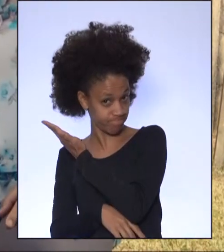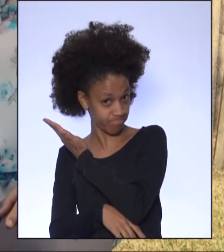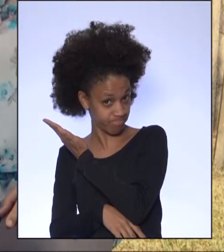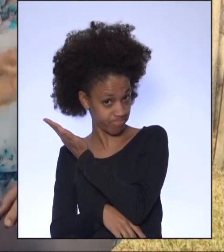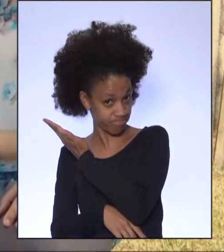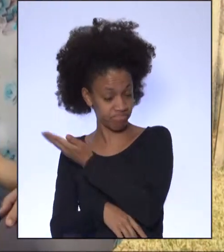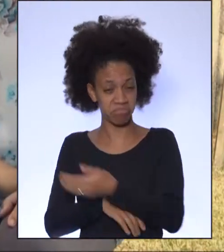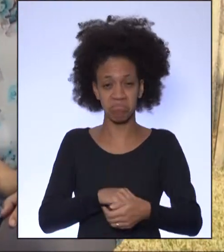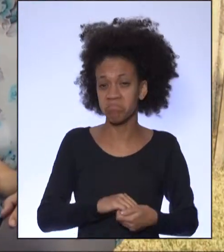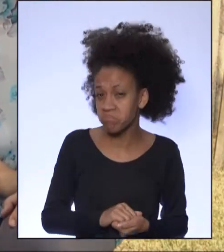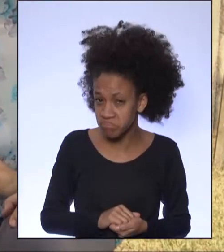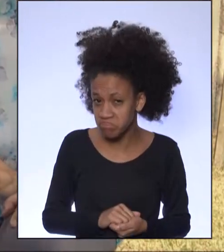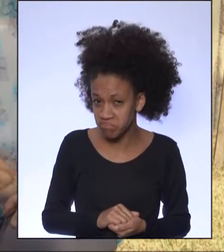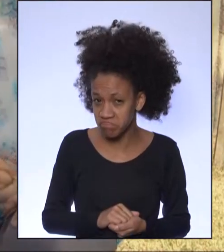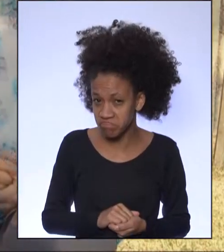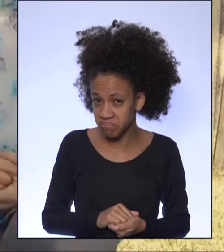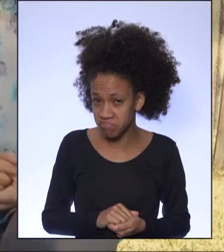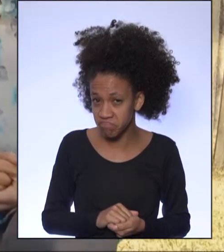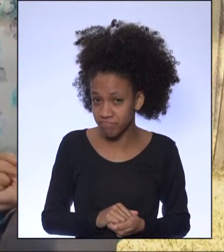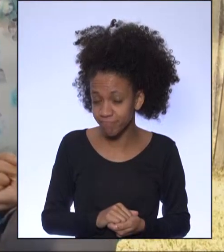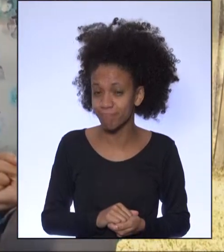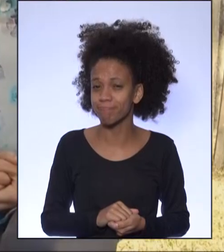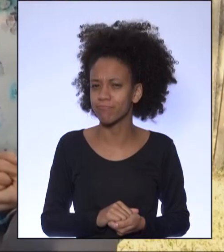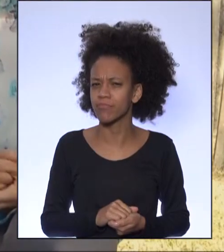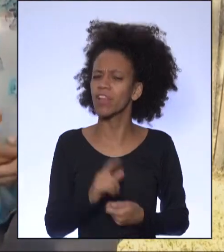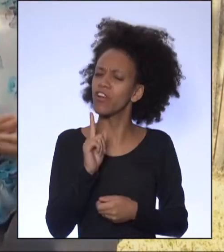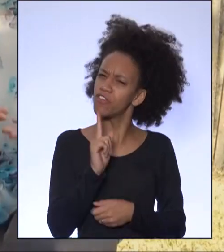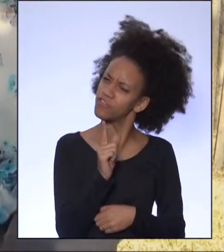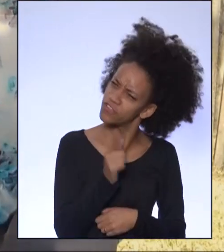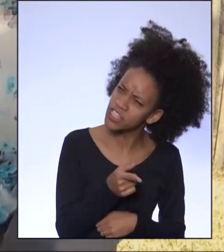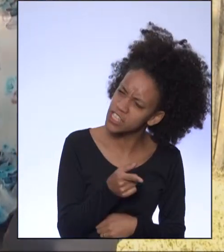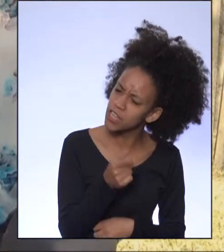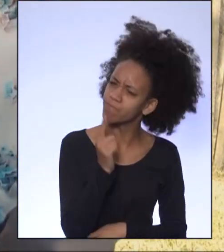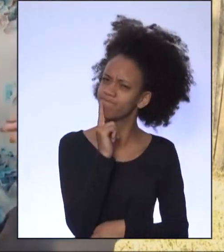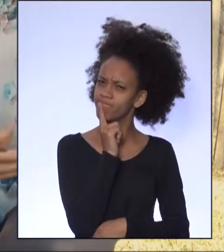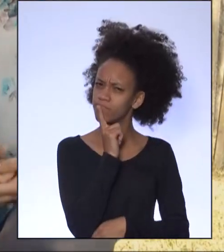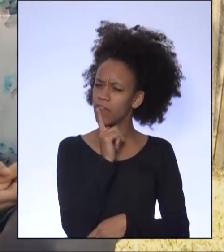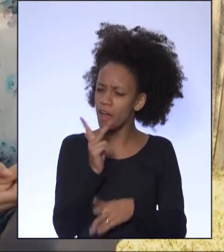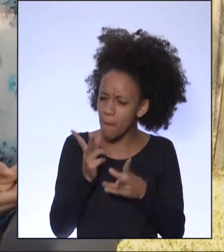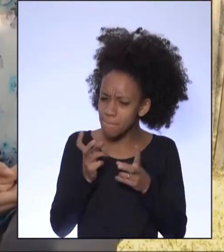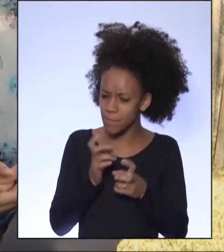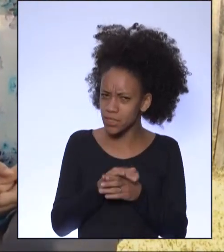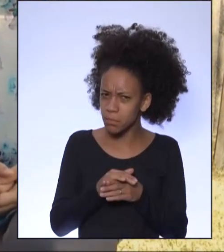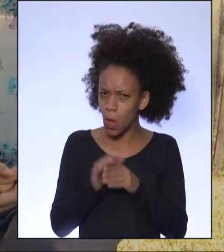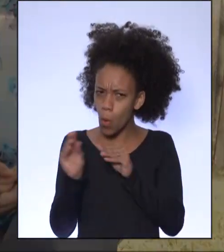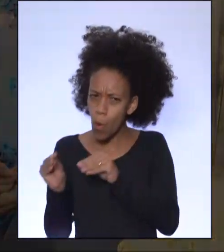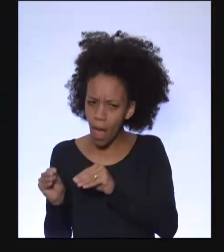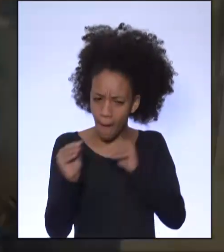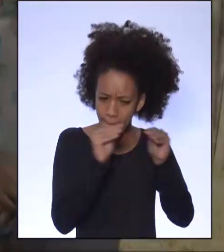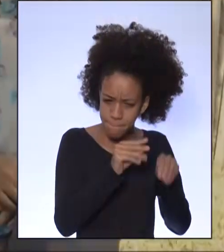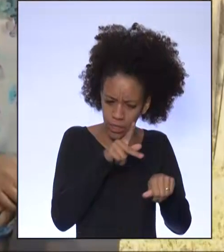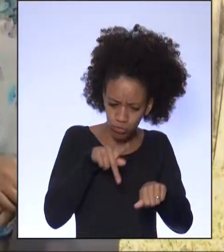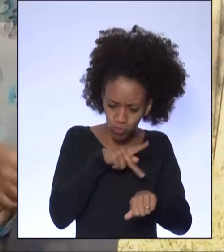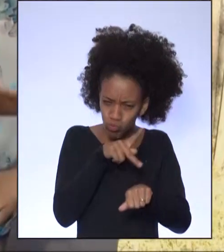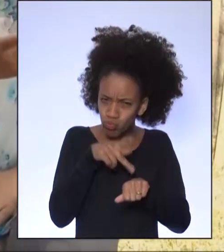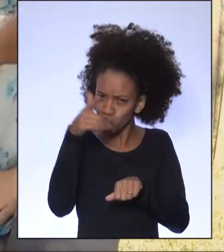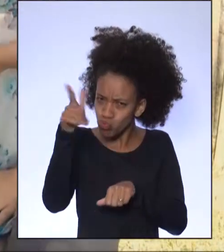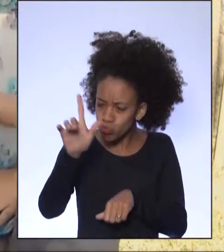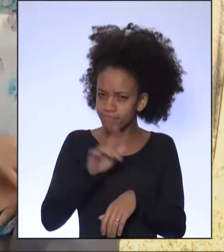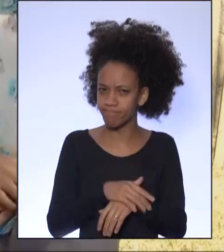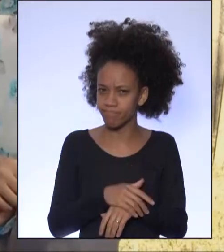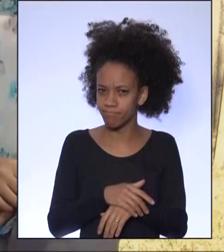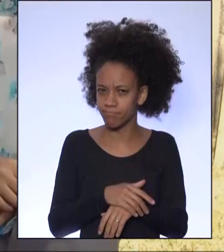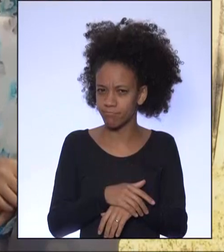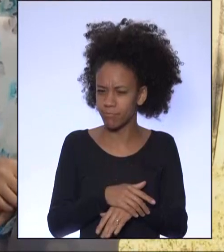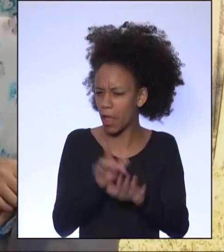emigrante? Você já ouviu falar em migrações internacionais? Deixo